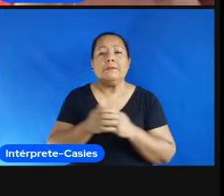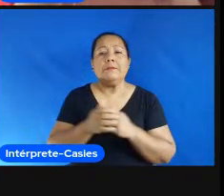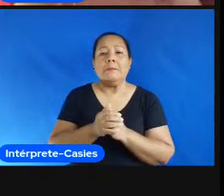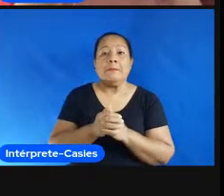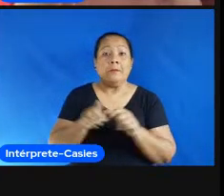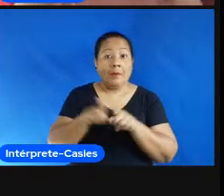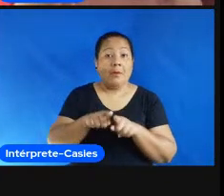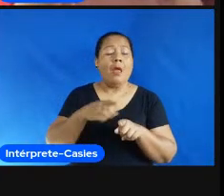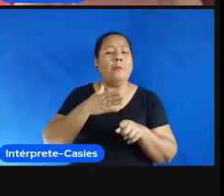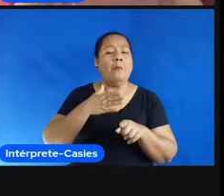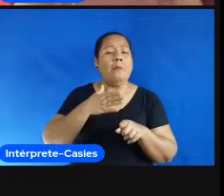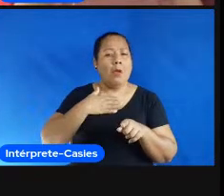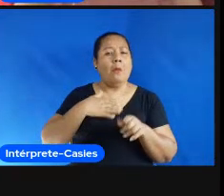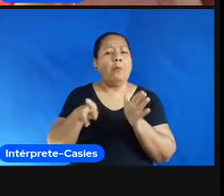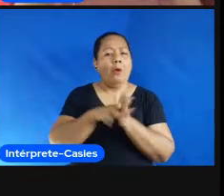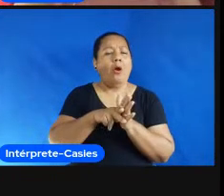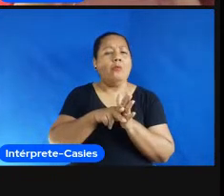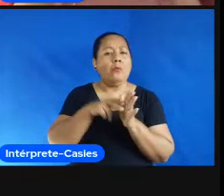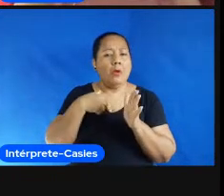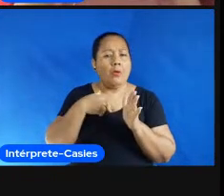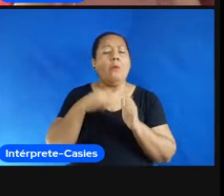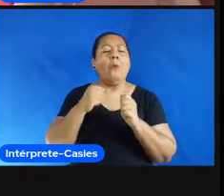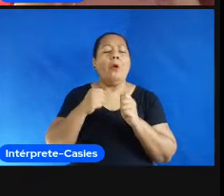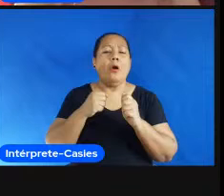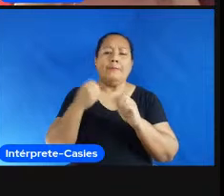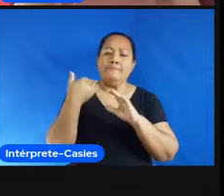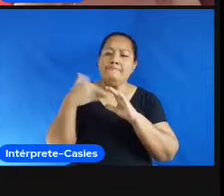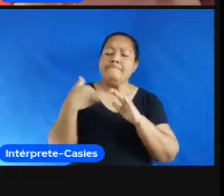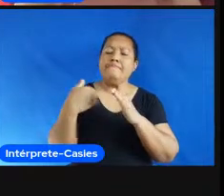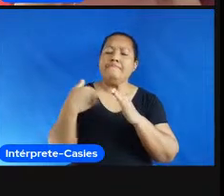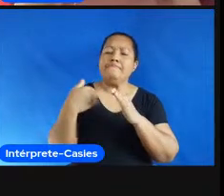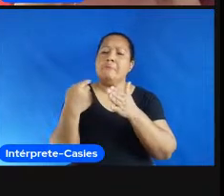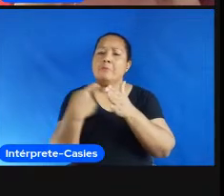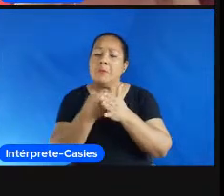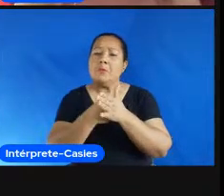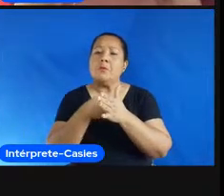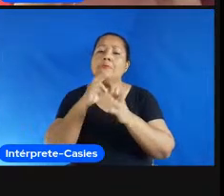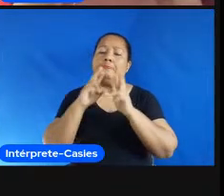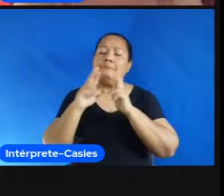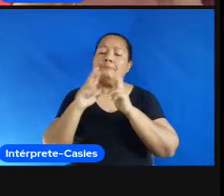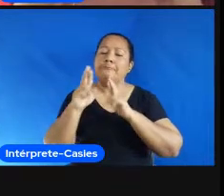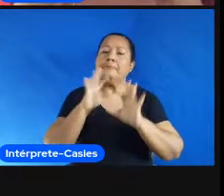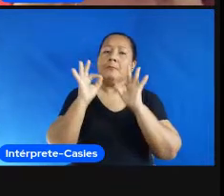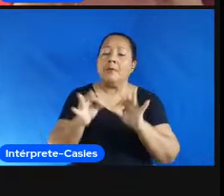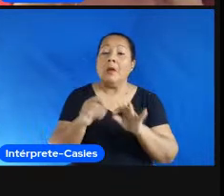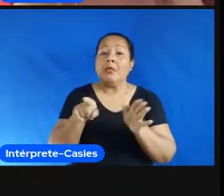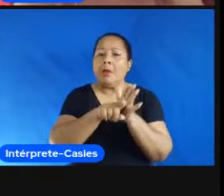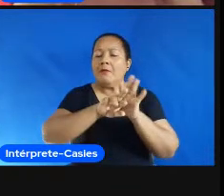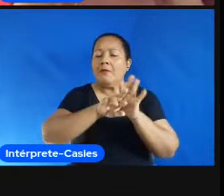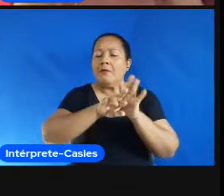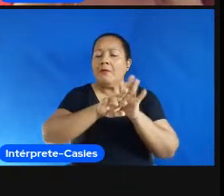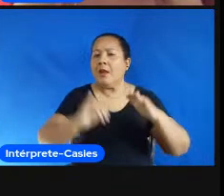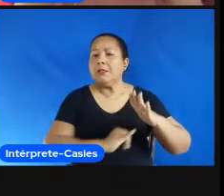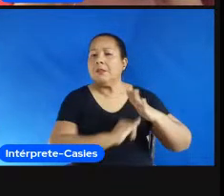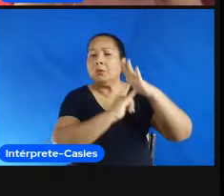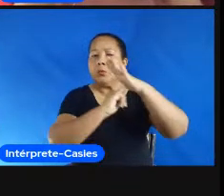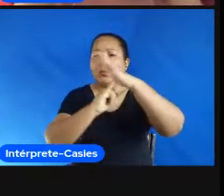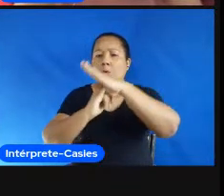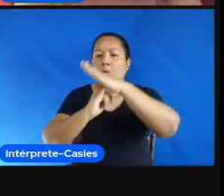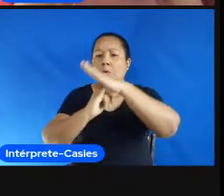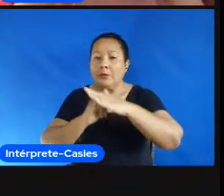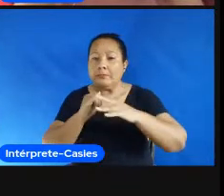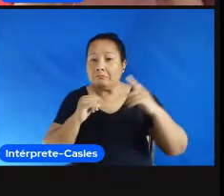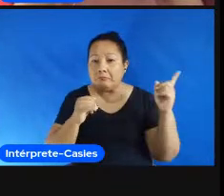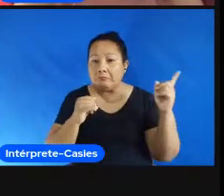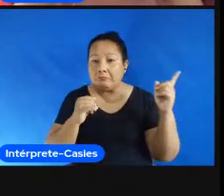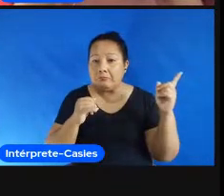pessoais um agradecimento mais uma vez por essa série de instituições de apoios e de suportes pra que eu pudesse estar aqui